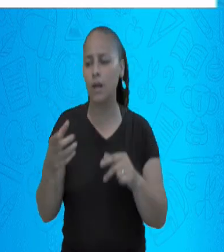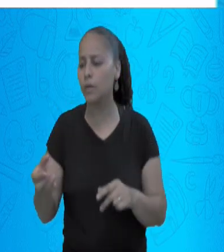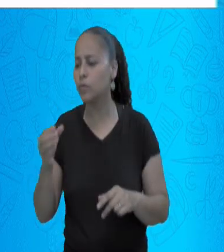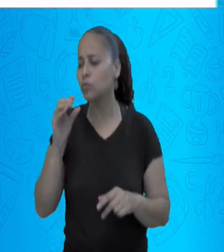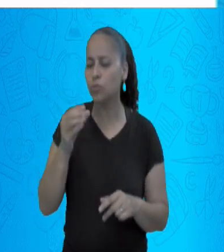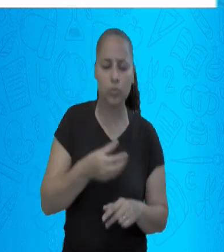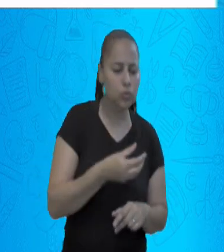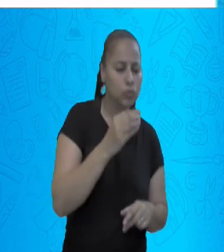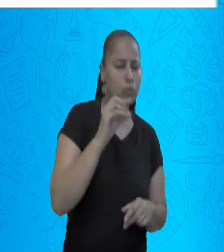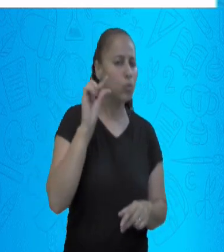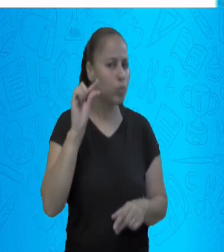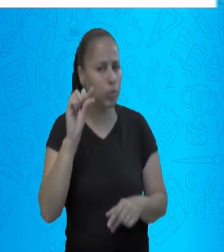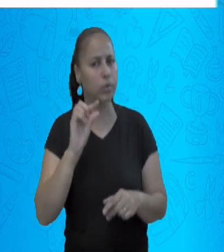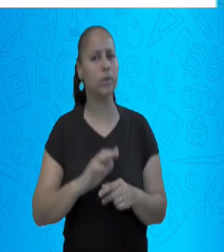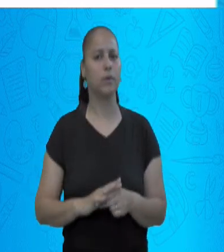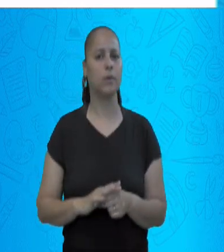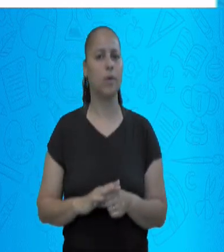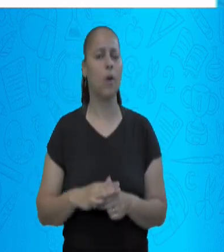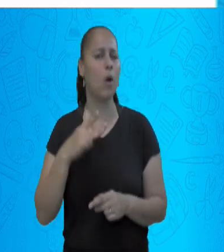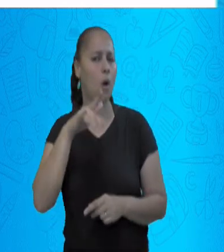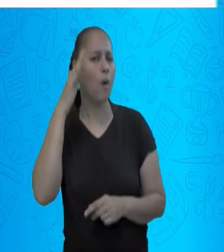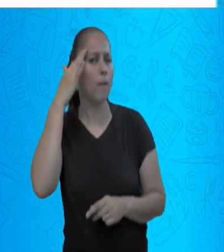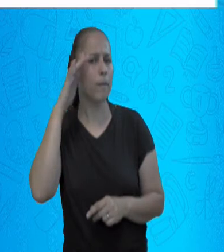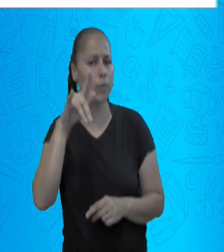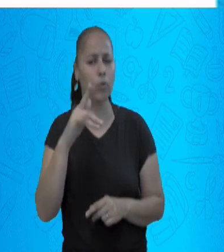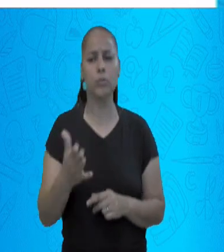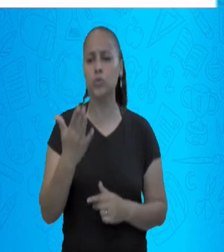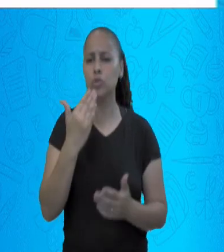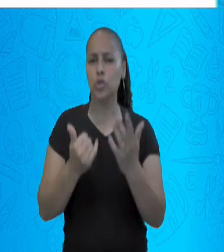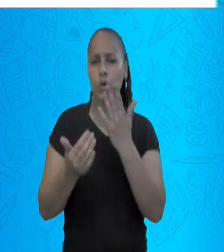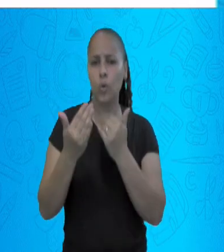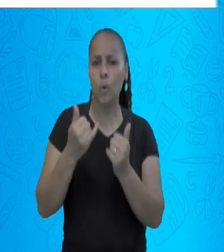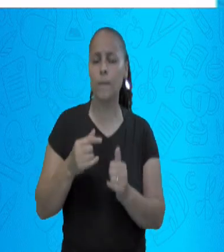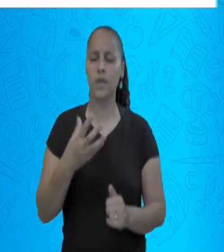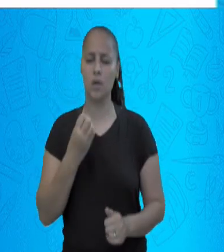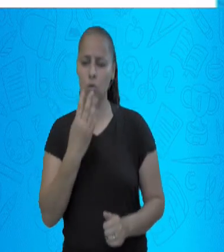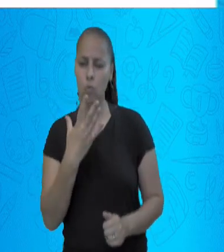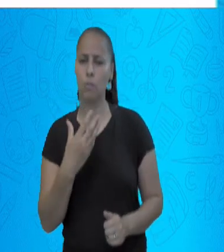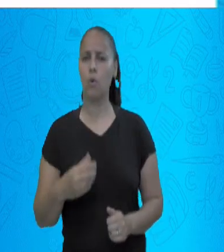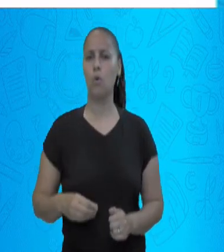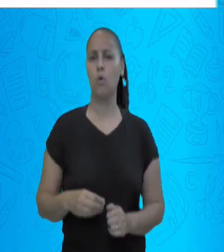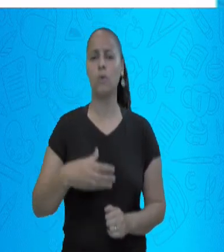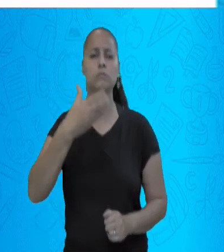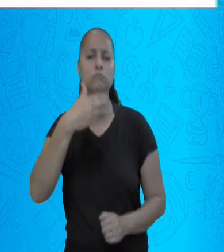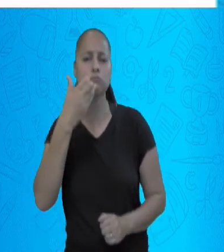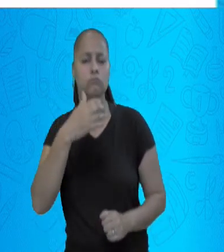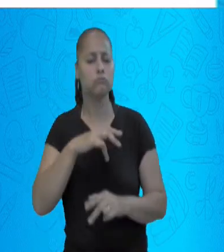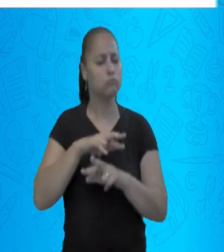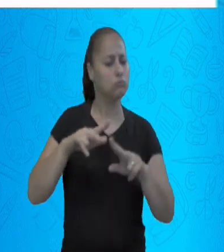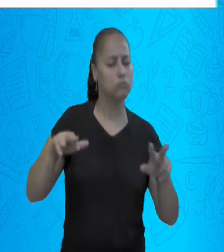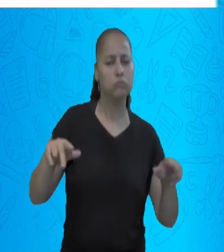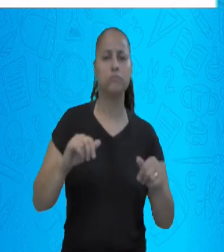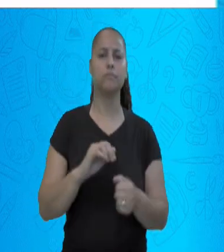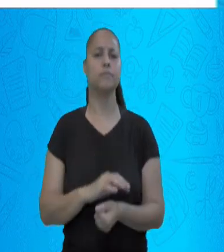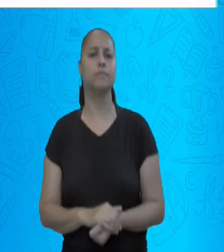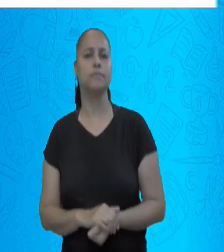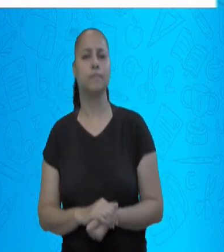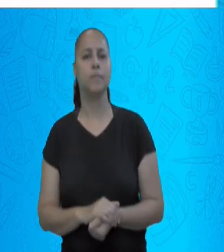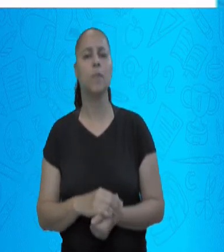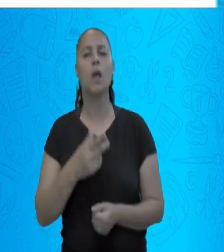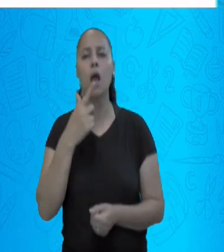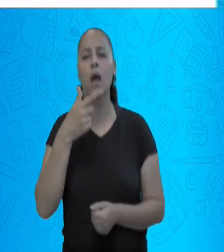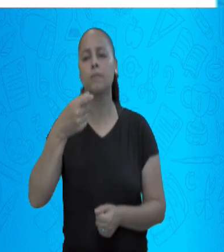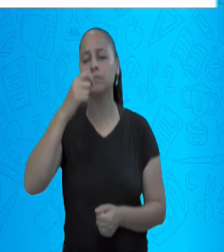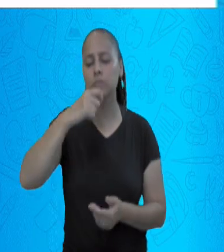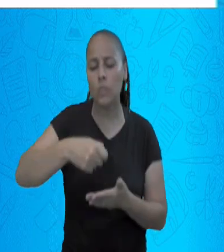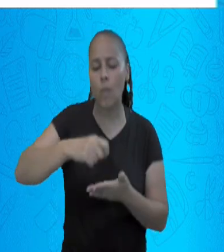goles. Preocupe-se em manter uma alimentação equilibrada, sem grande número de horas de jejum. Mastigando